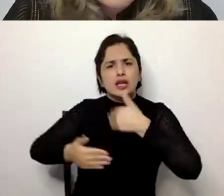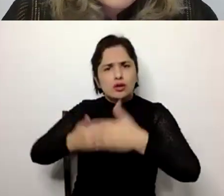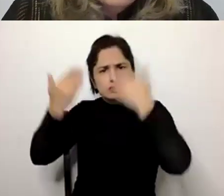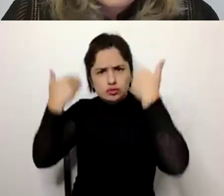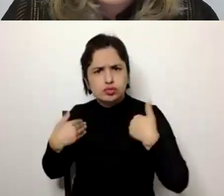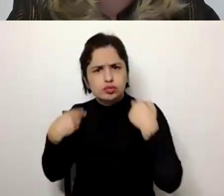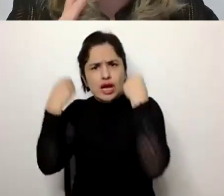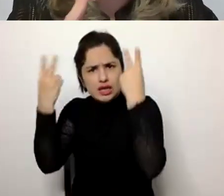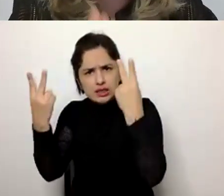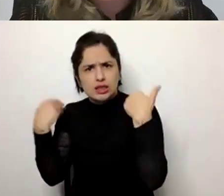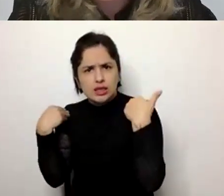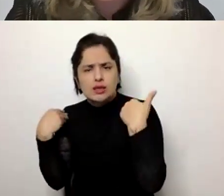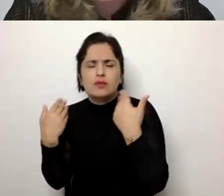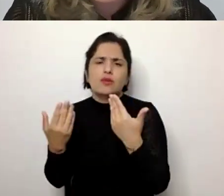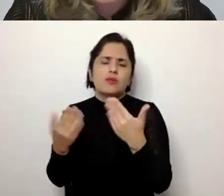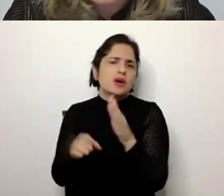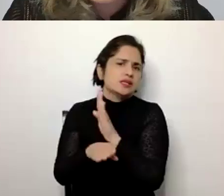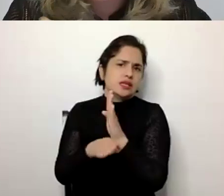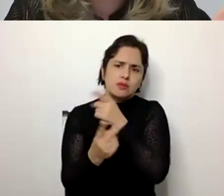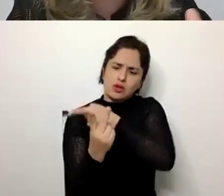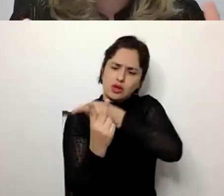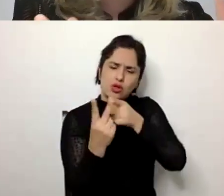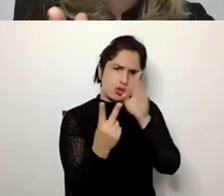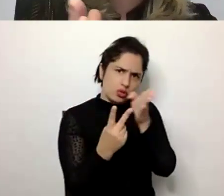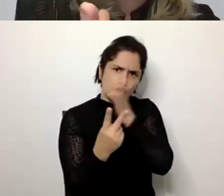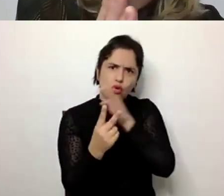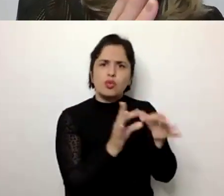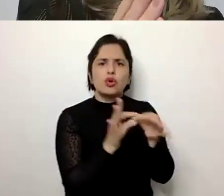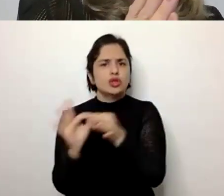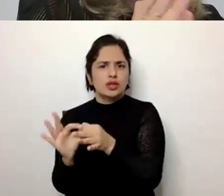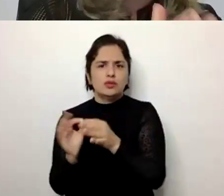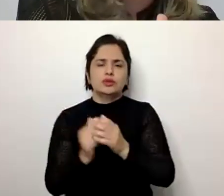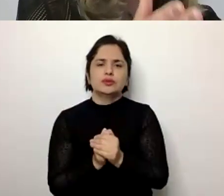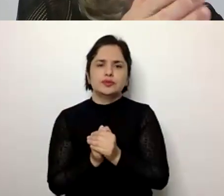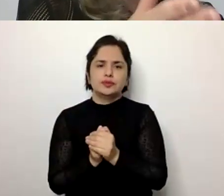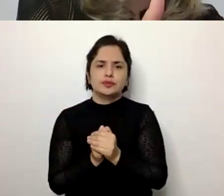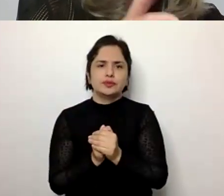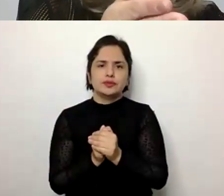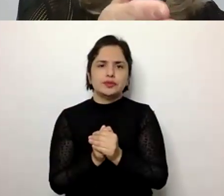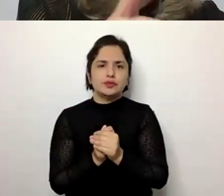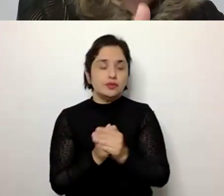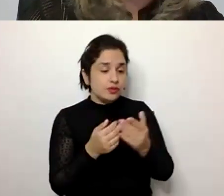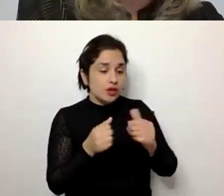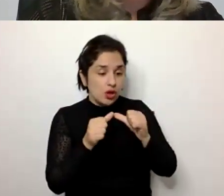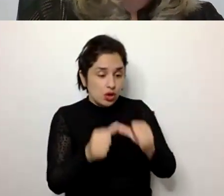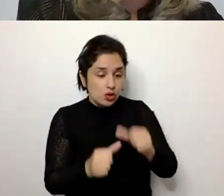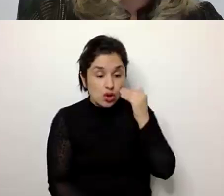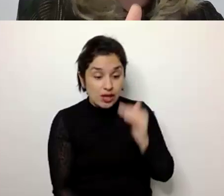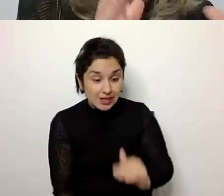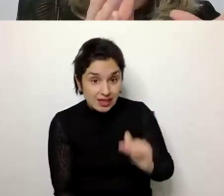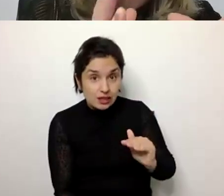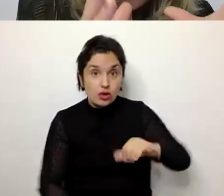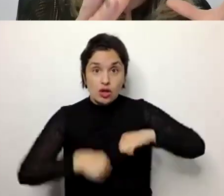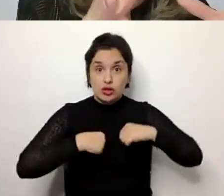temos basicamente duas grandes ações. A ação que eu vou ter com a criança, adolescente, o adulto,